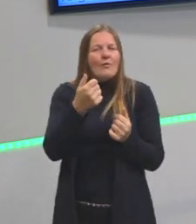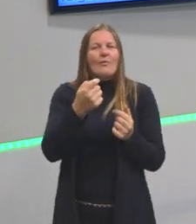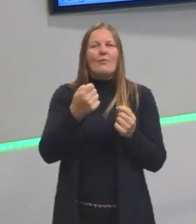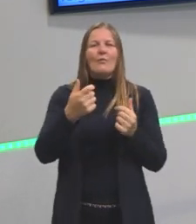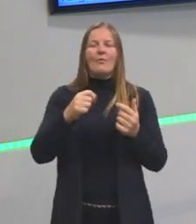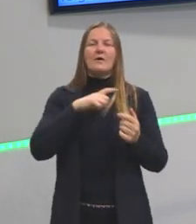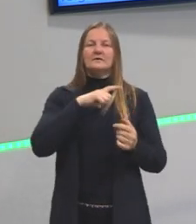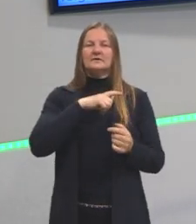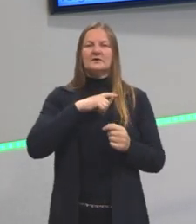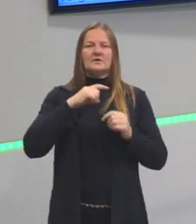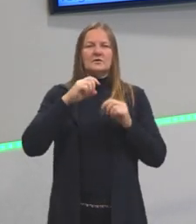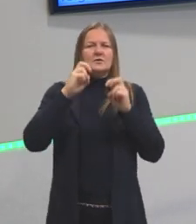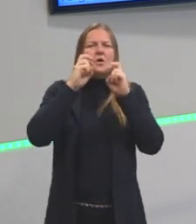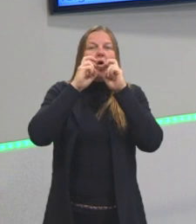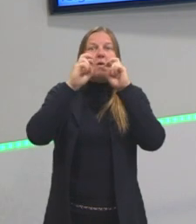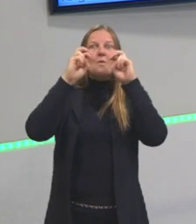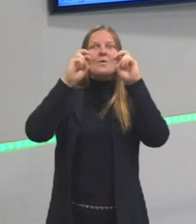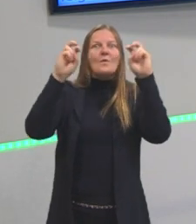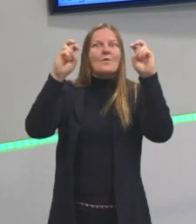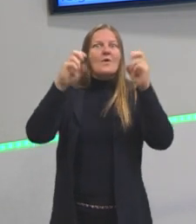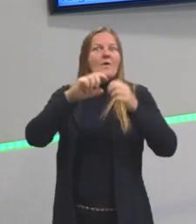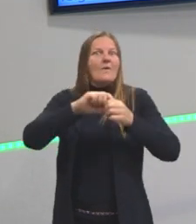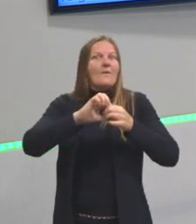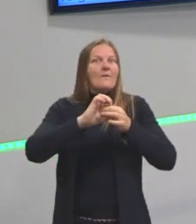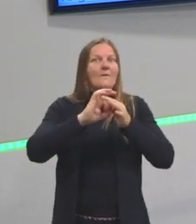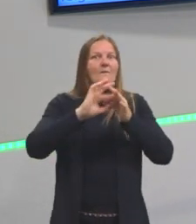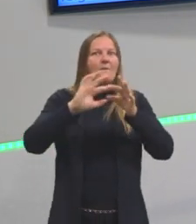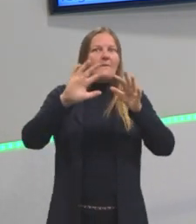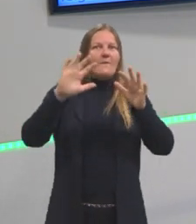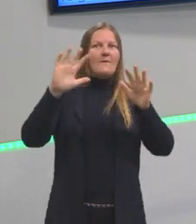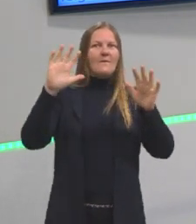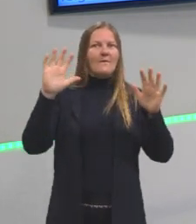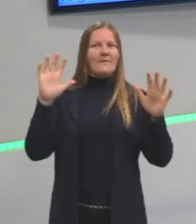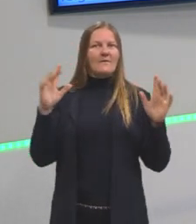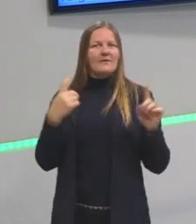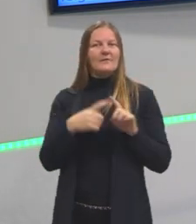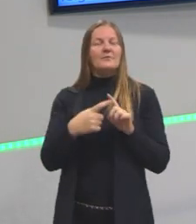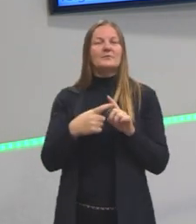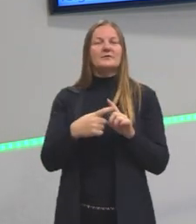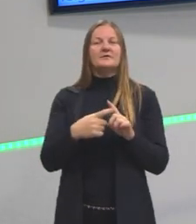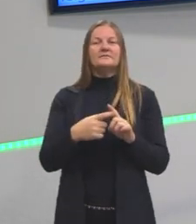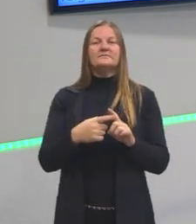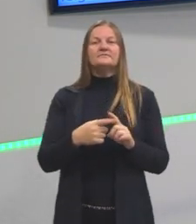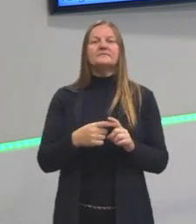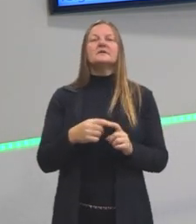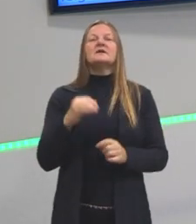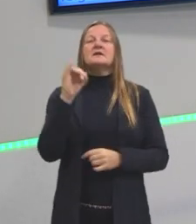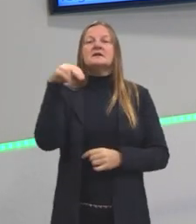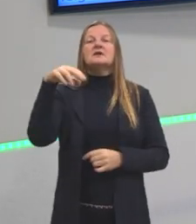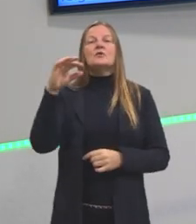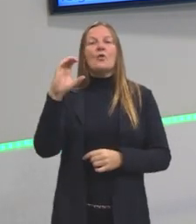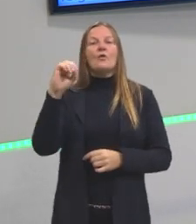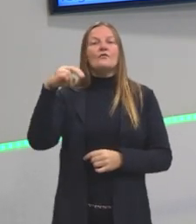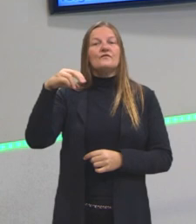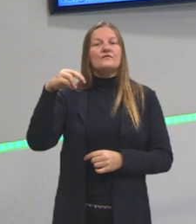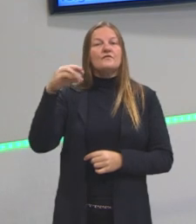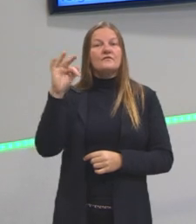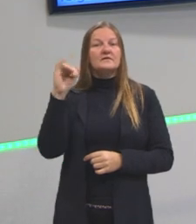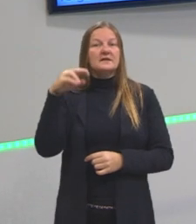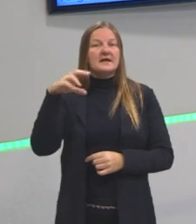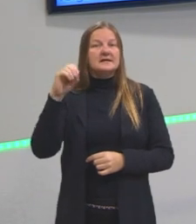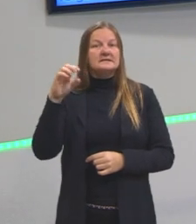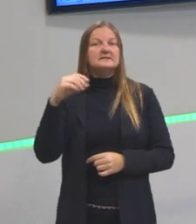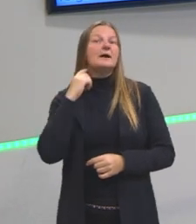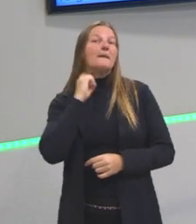já começa a ter aquele gritinho de independência. Porque o arcadismo está ligado o quê? A Inconfidência Mineira, que é um dos primeiros